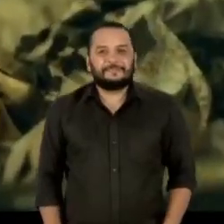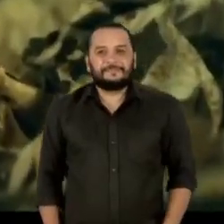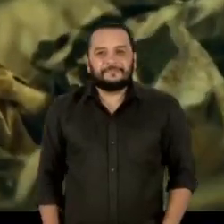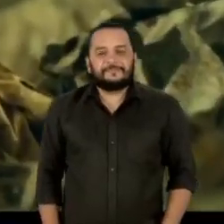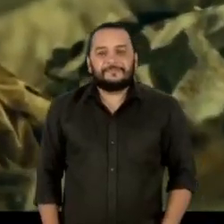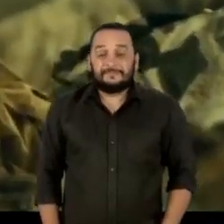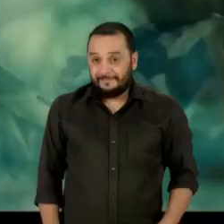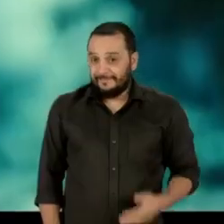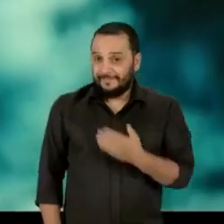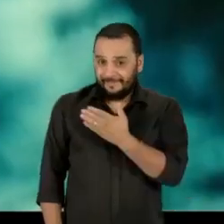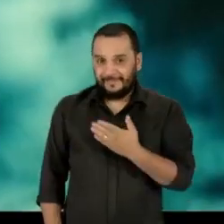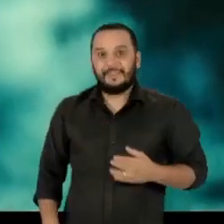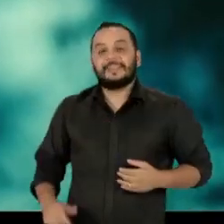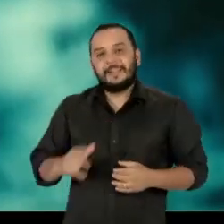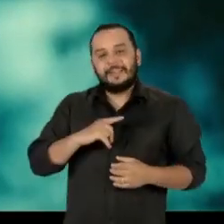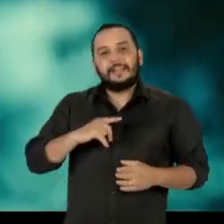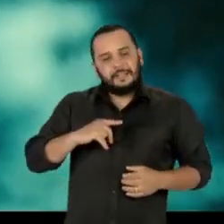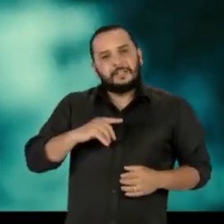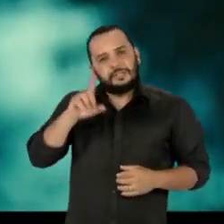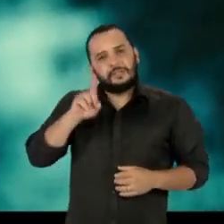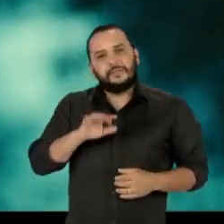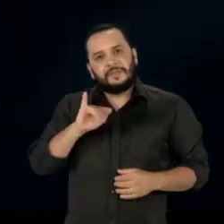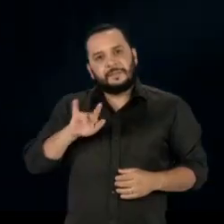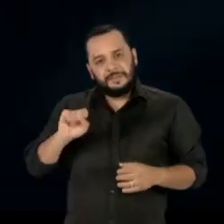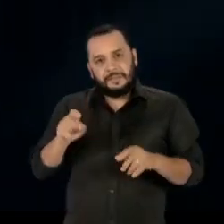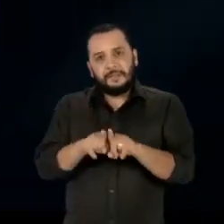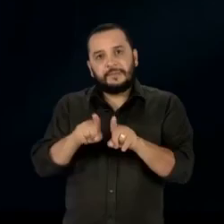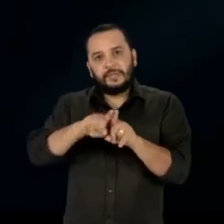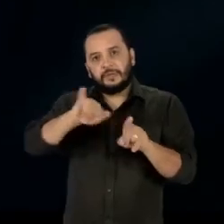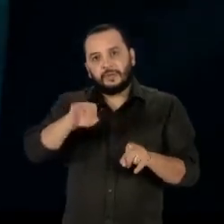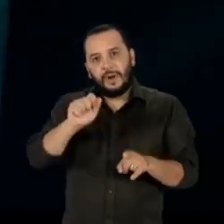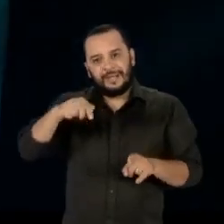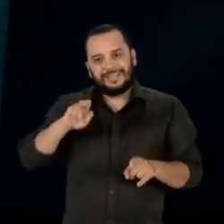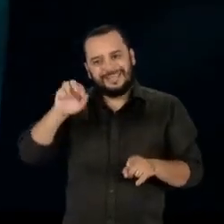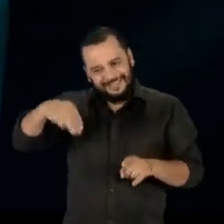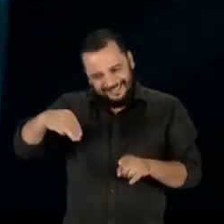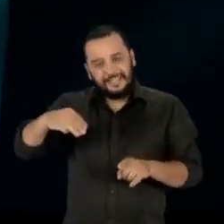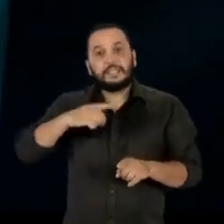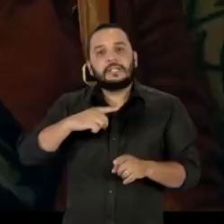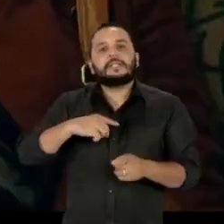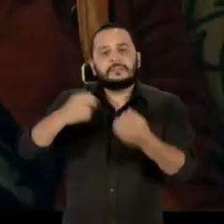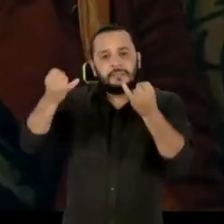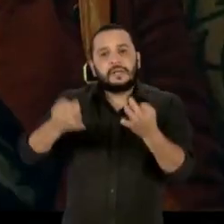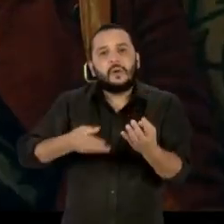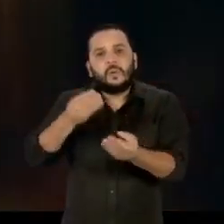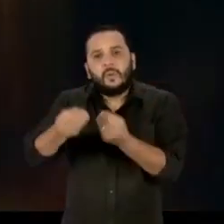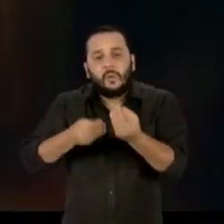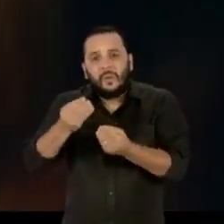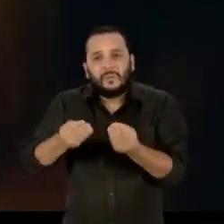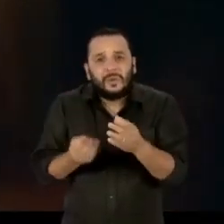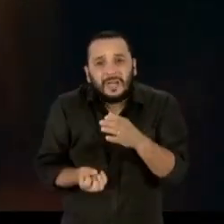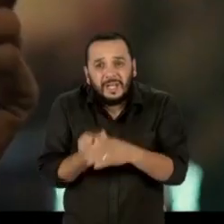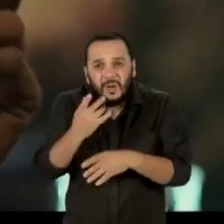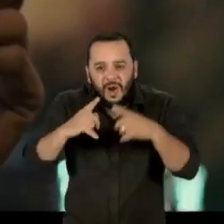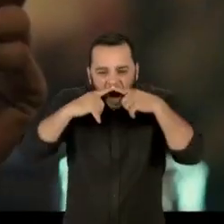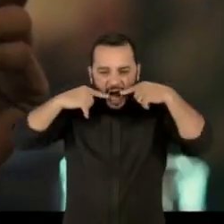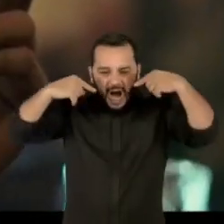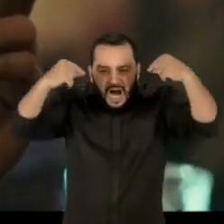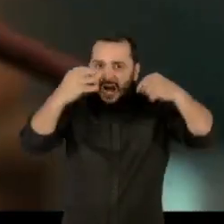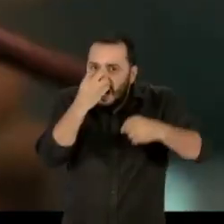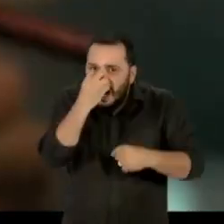Com direção de Todd Phillips e com Joaquim Phoenix no papel título, Coringa conta a origem do personagem sombrio de Gotham City.